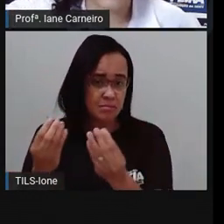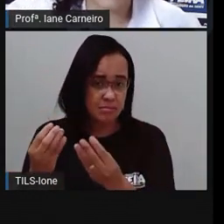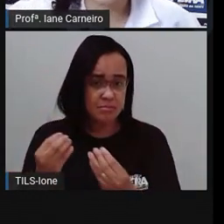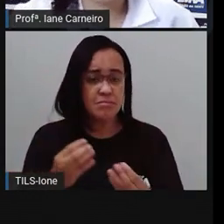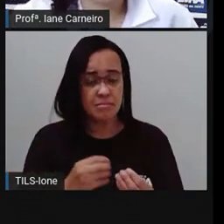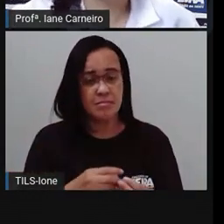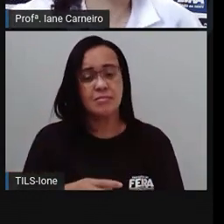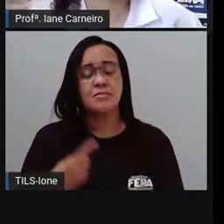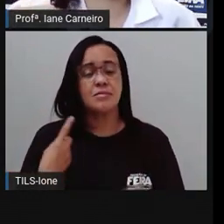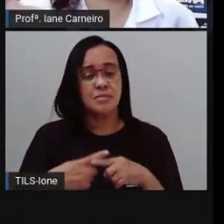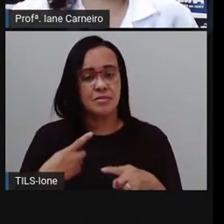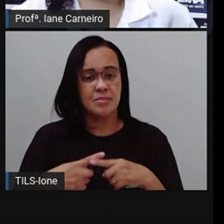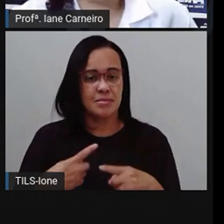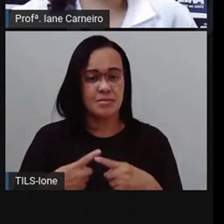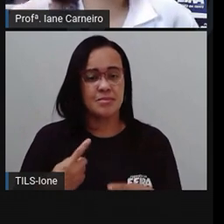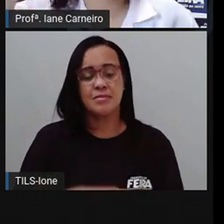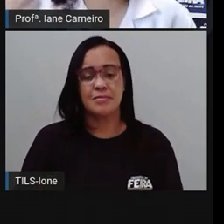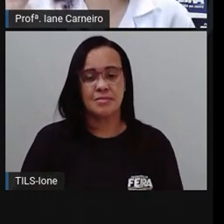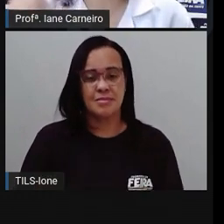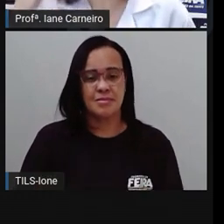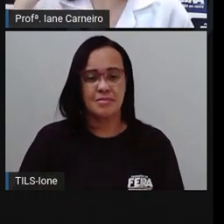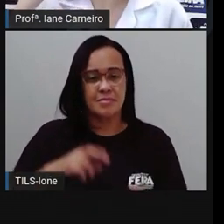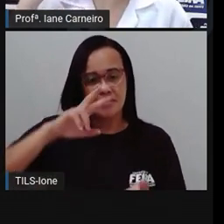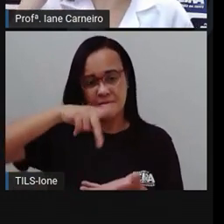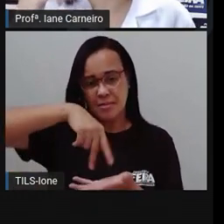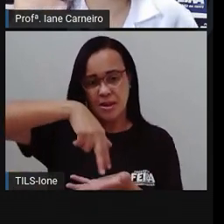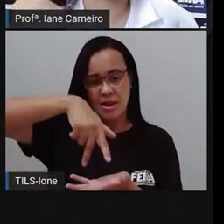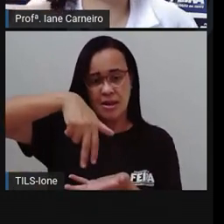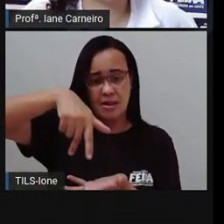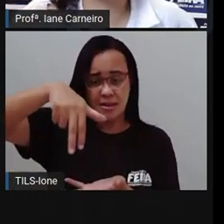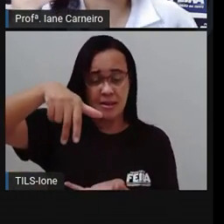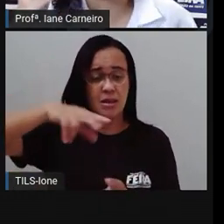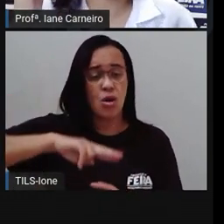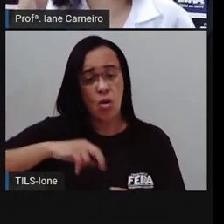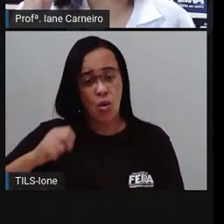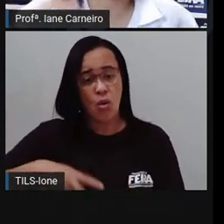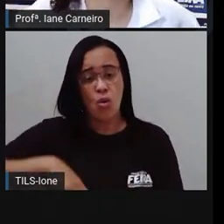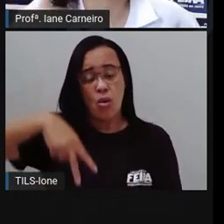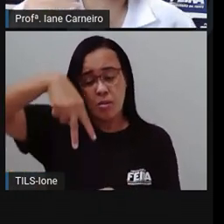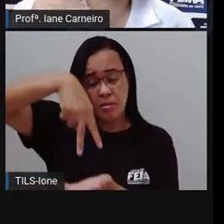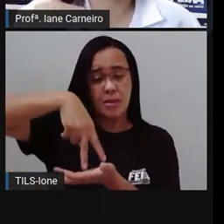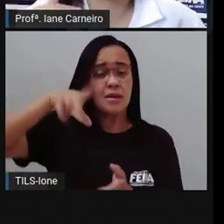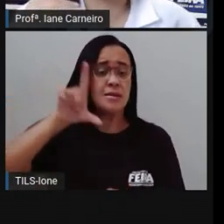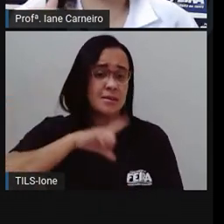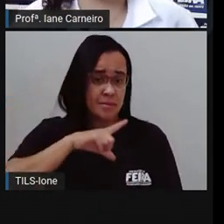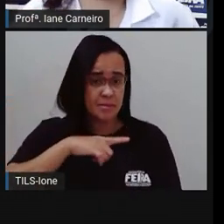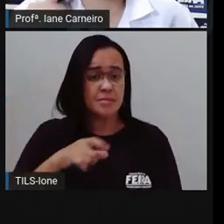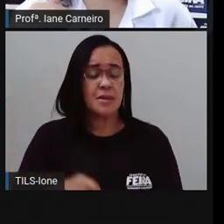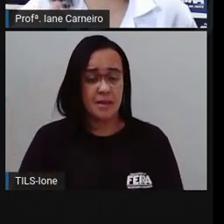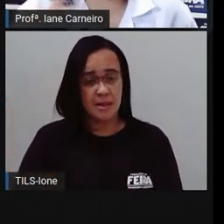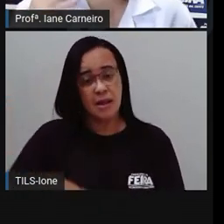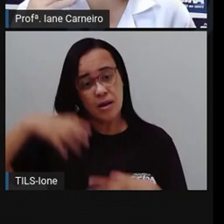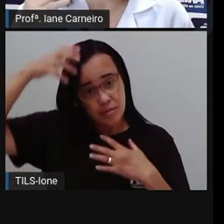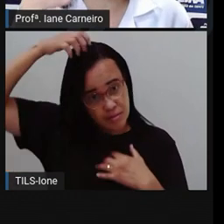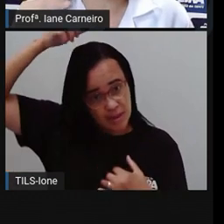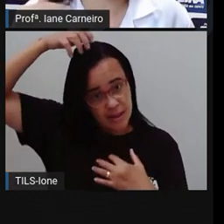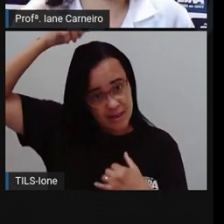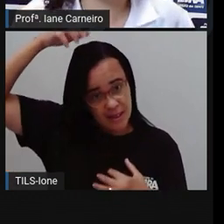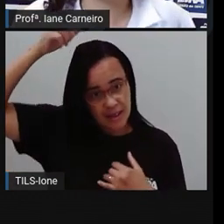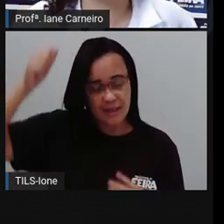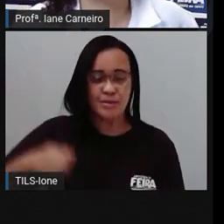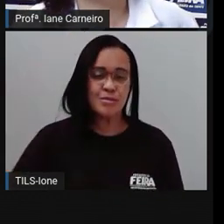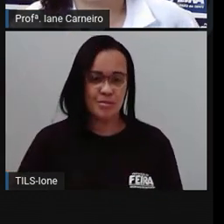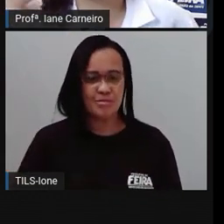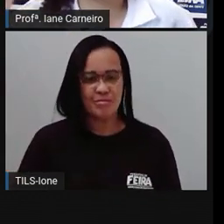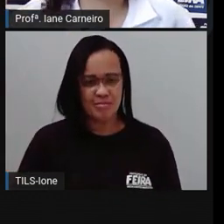quatro pés, né, de quatro patas, quanto em pé também, tá certo? Tem alguns macacos que andam quase que eretos,